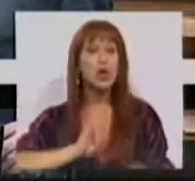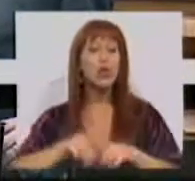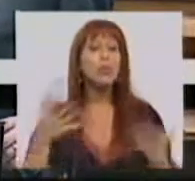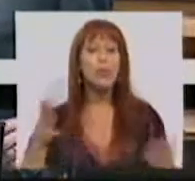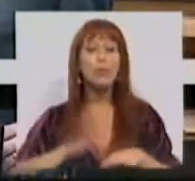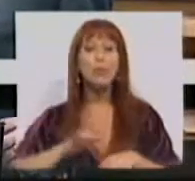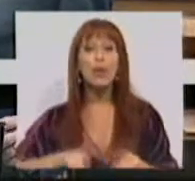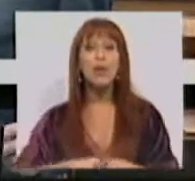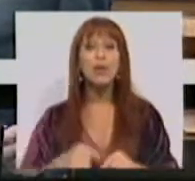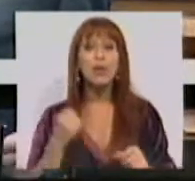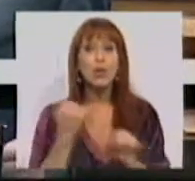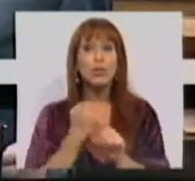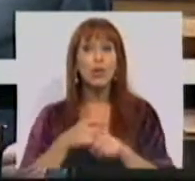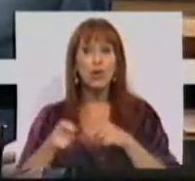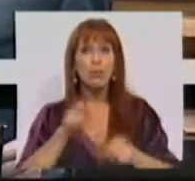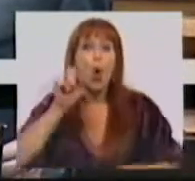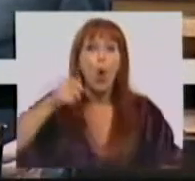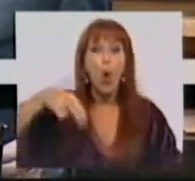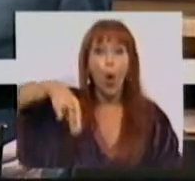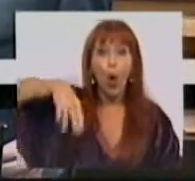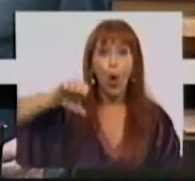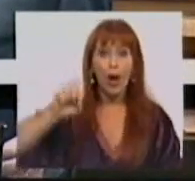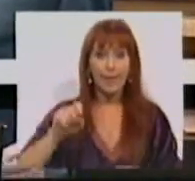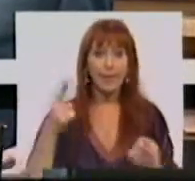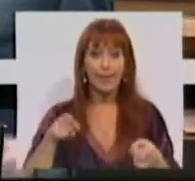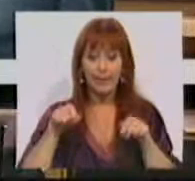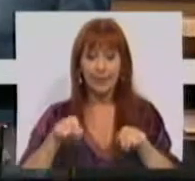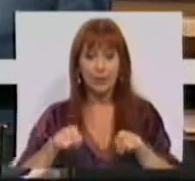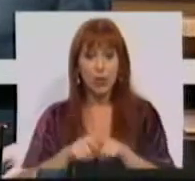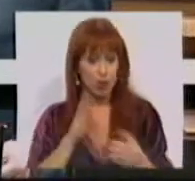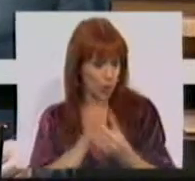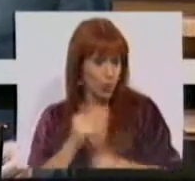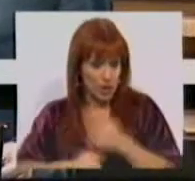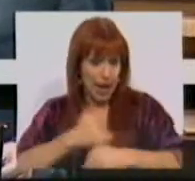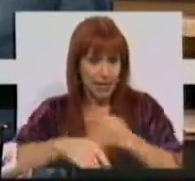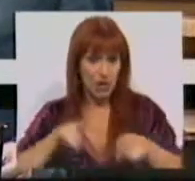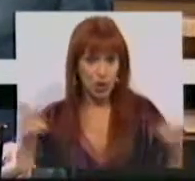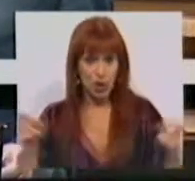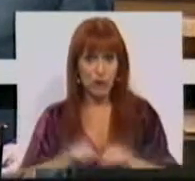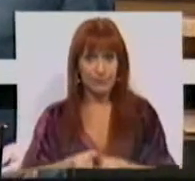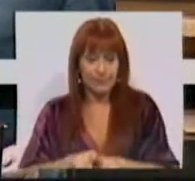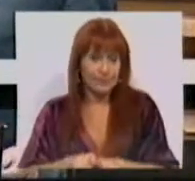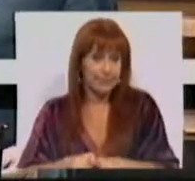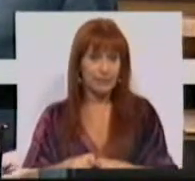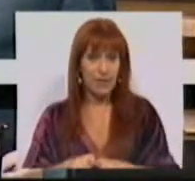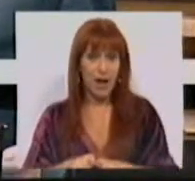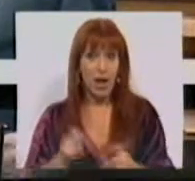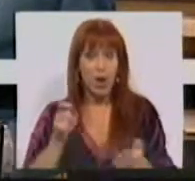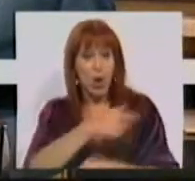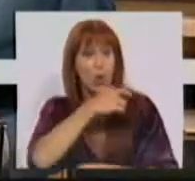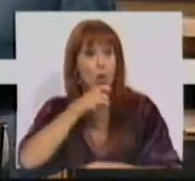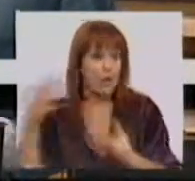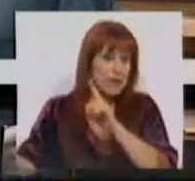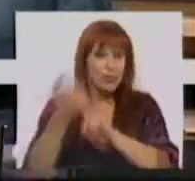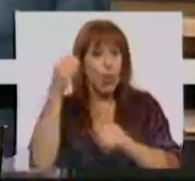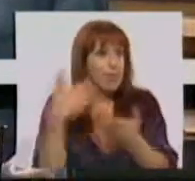deputada sobre o papel das organizações não governamentais neste processo de chegarmos a um compromisso